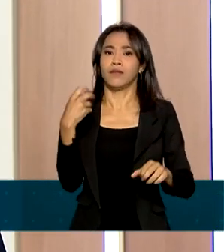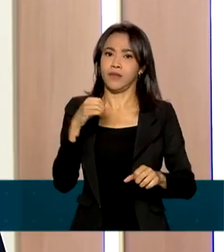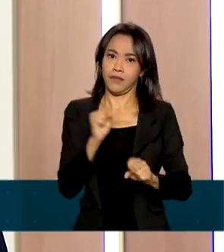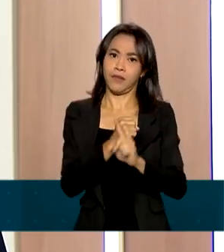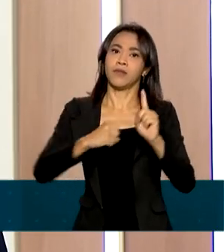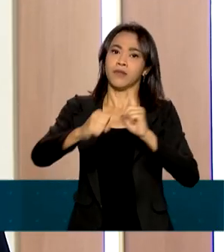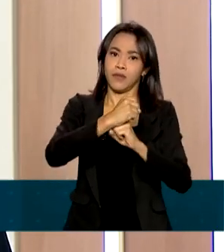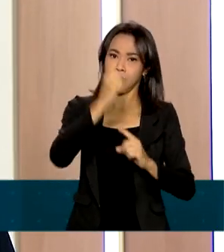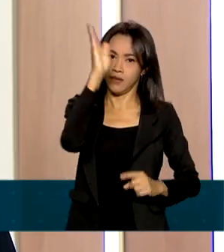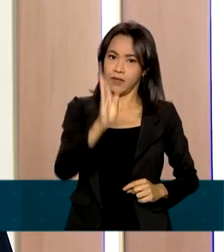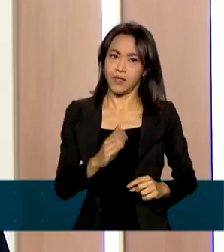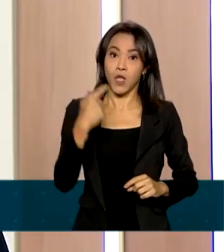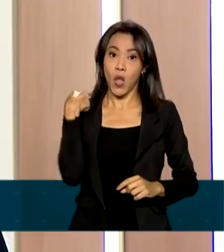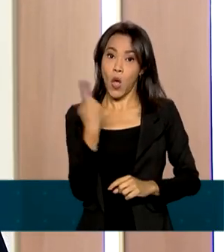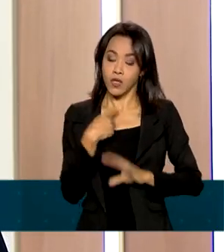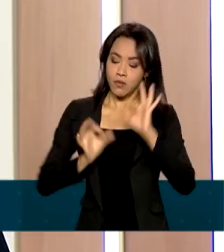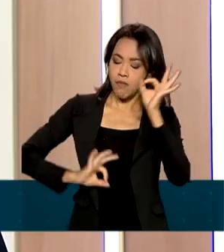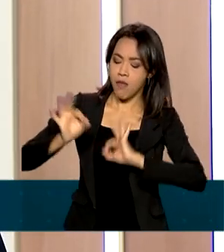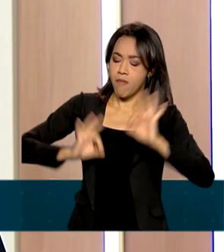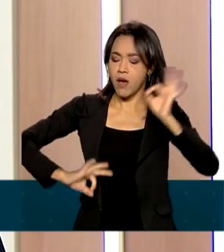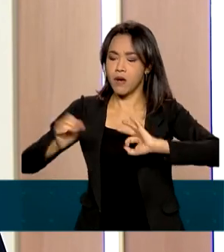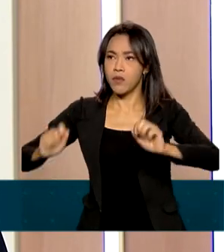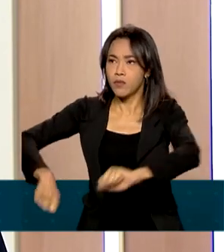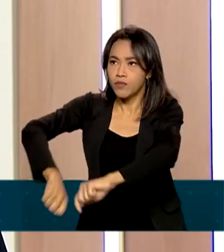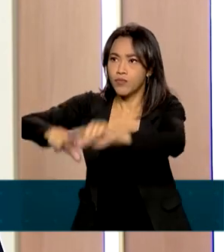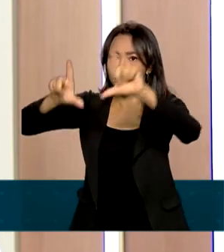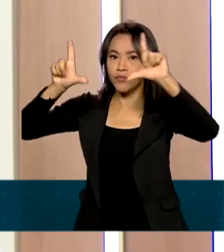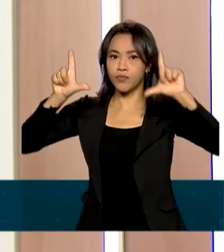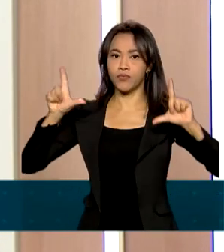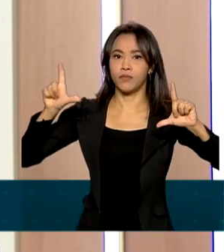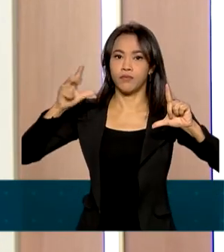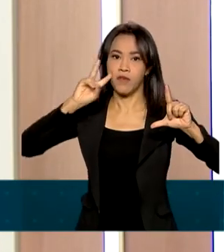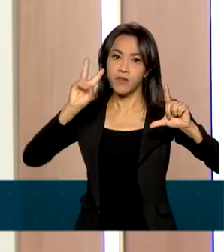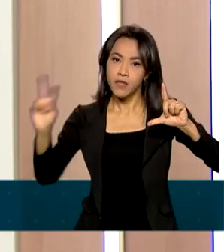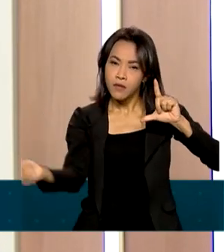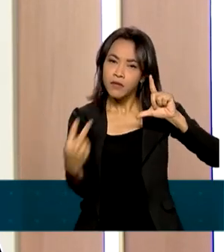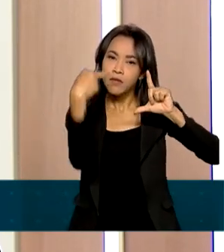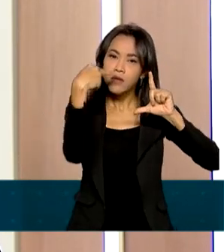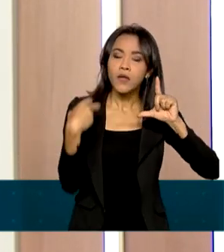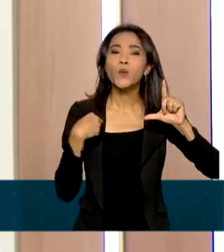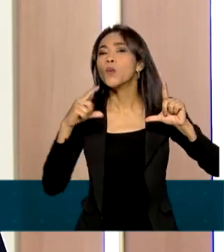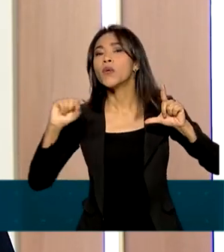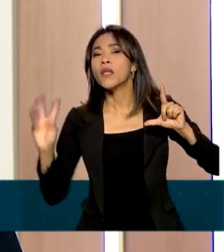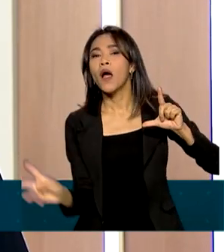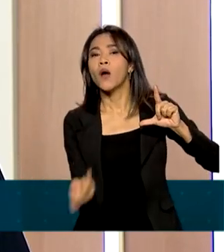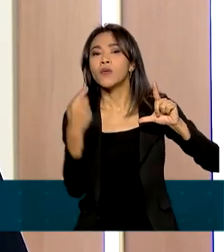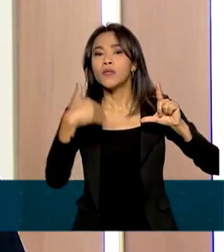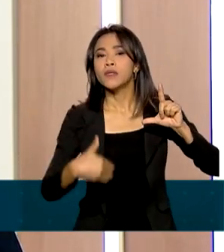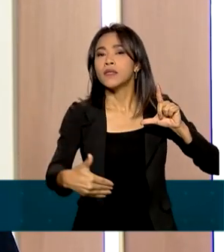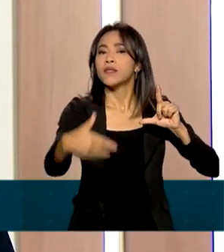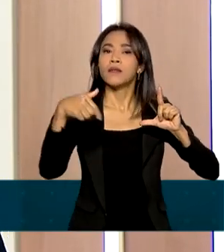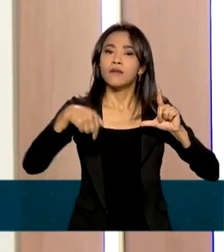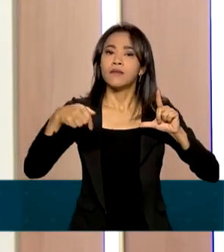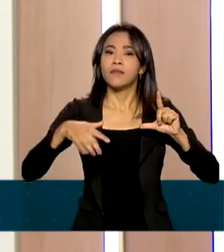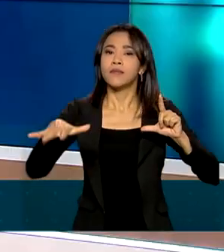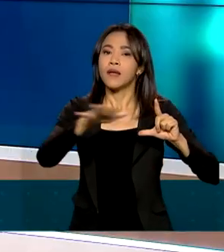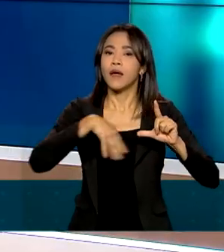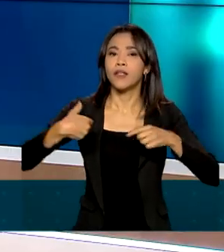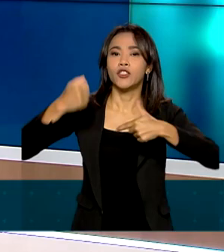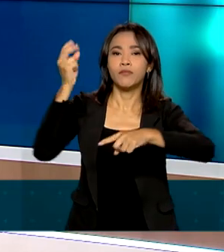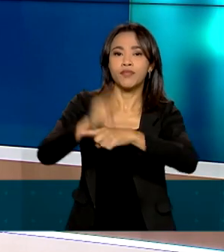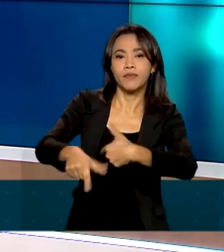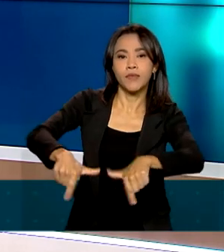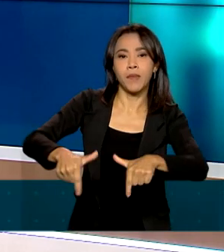nós preparamos uma arte com o apoio da nossa equipe de produção. Para você, telespectador, saber o que está acontecendo na área de geração de empregos.